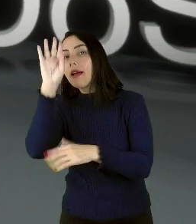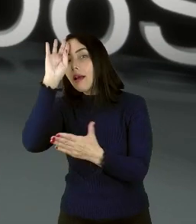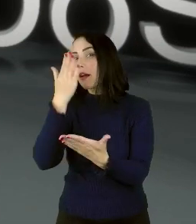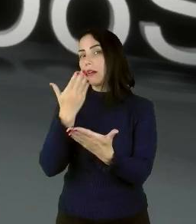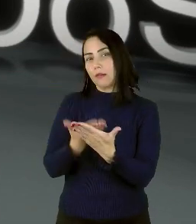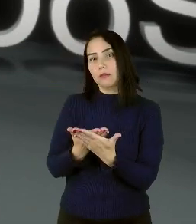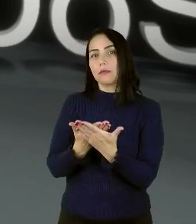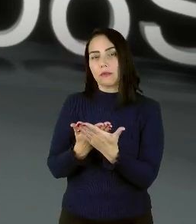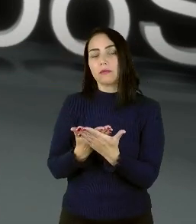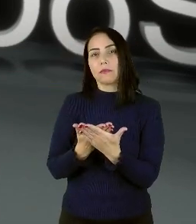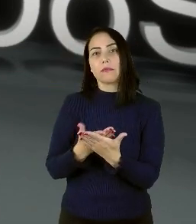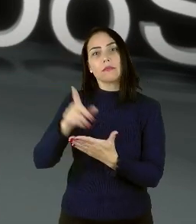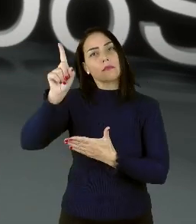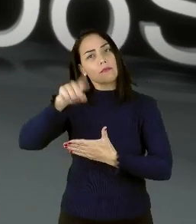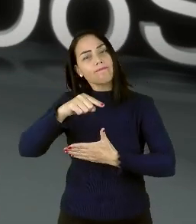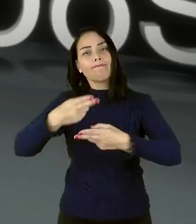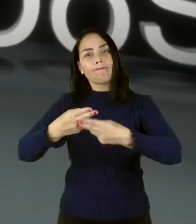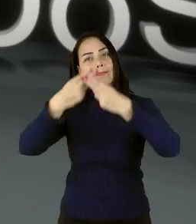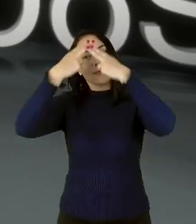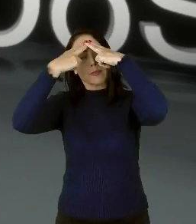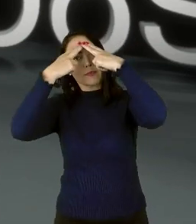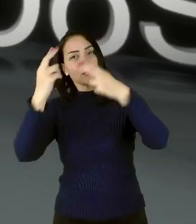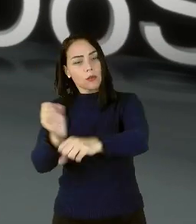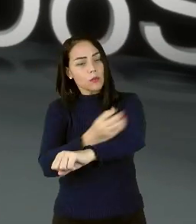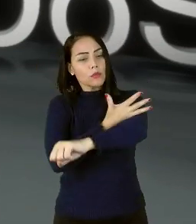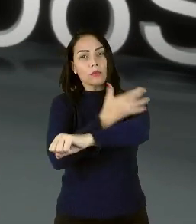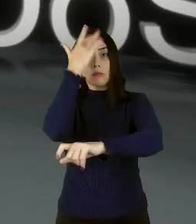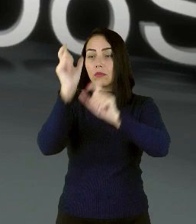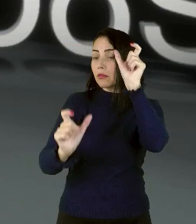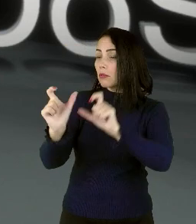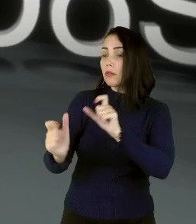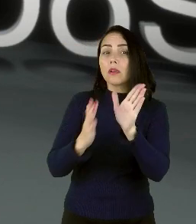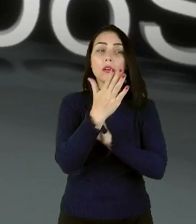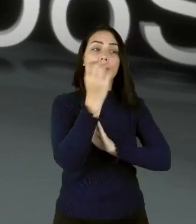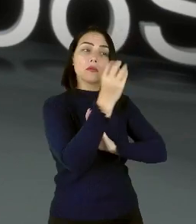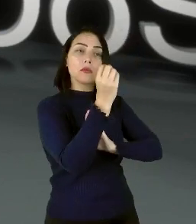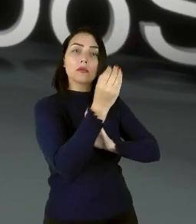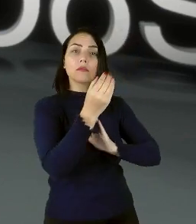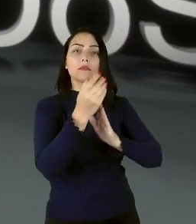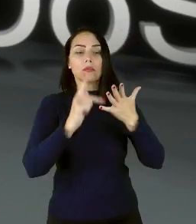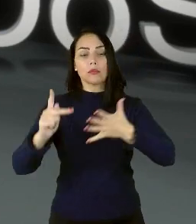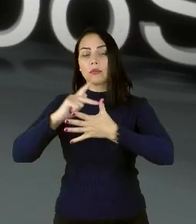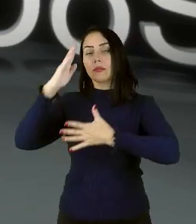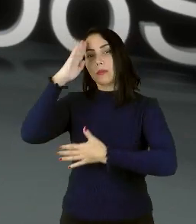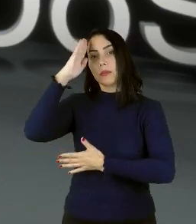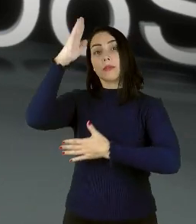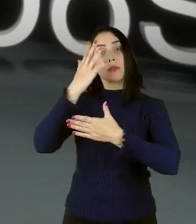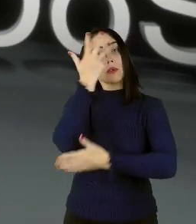Esse cenário resultou em feridas emocionais dos refugiados, principalmente nas crianças.